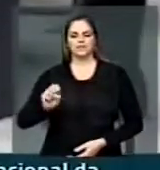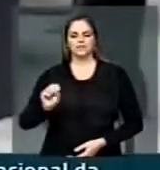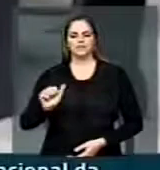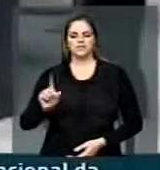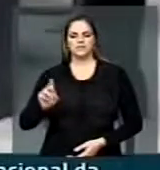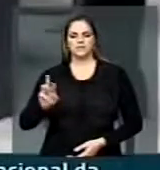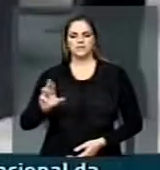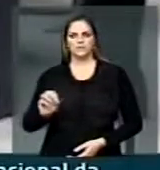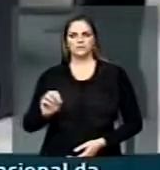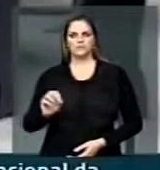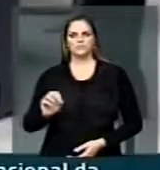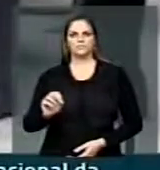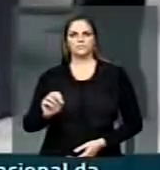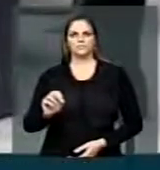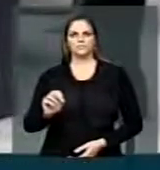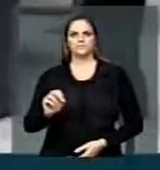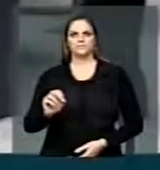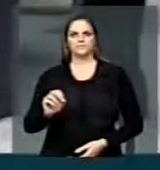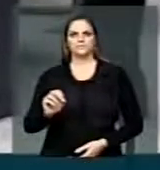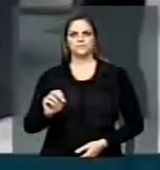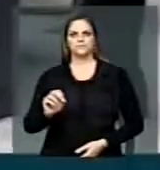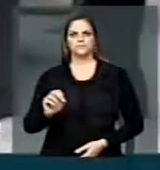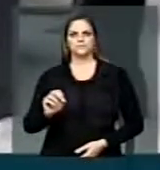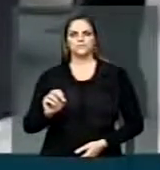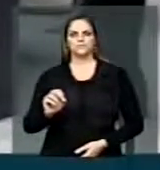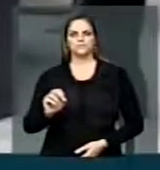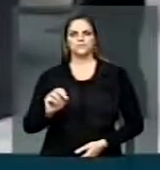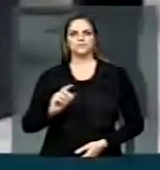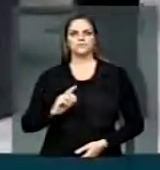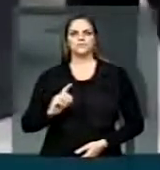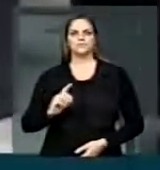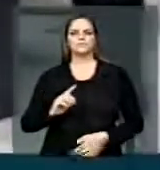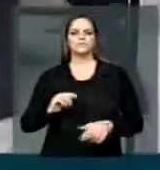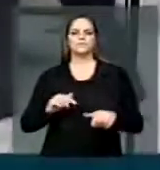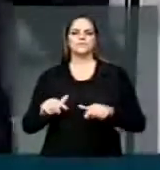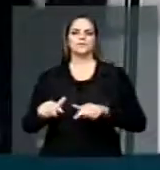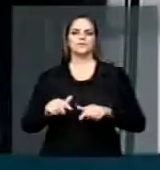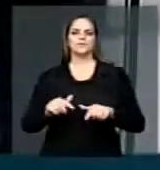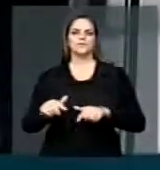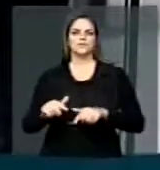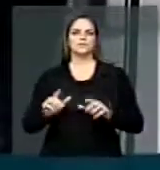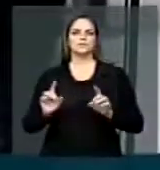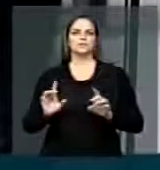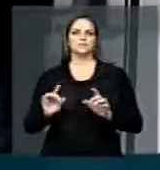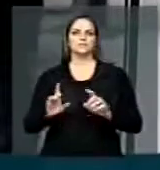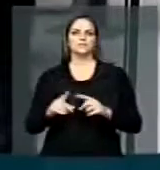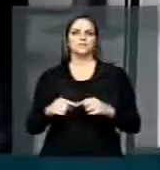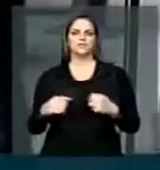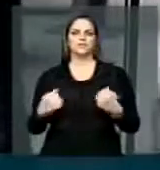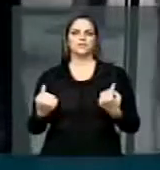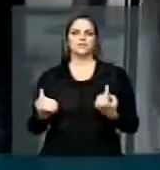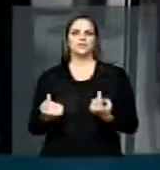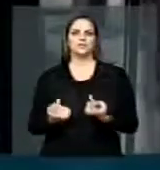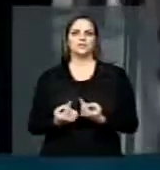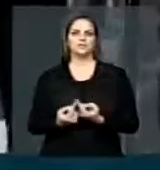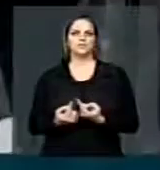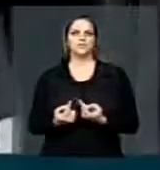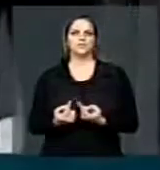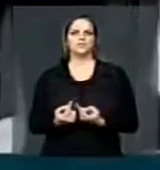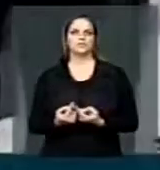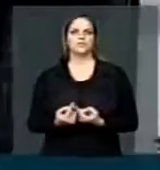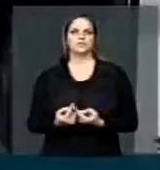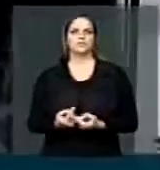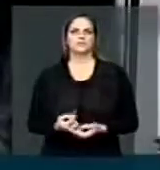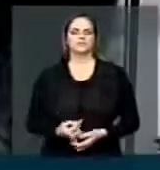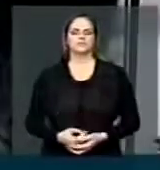Vossa Excelência, André Moura, Antônia Lúcia, fez esse trabalho em homenagem aos defensores públicos do Brasil. No seu dia, ontem